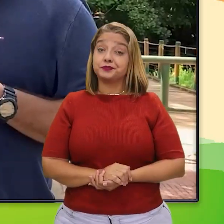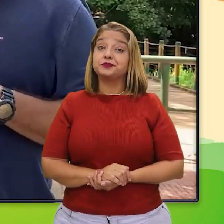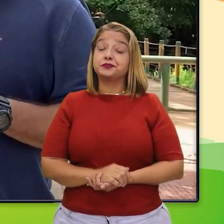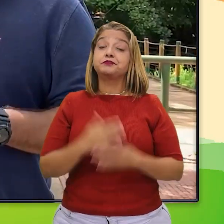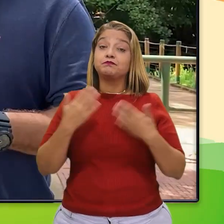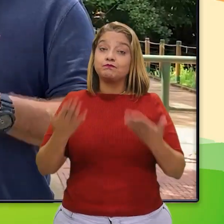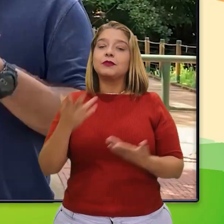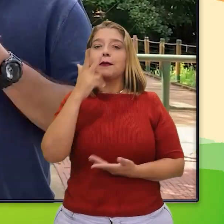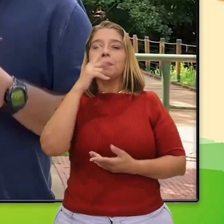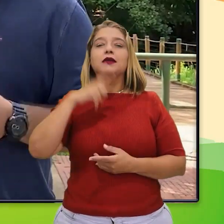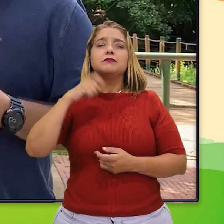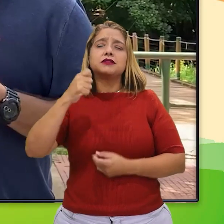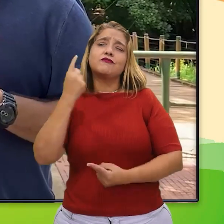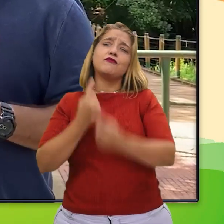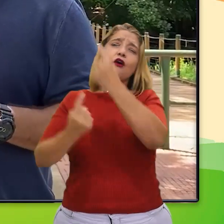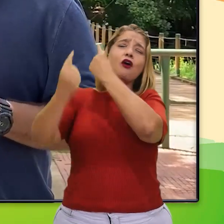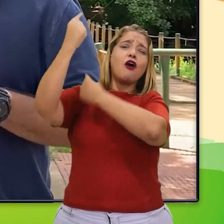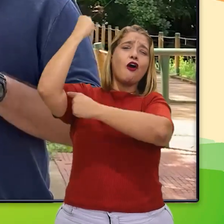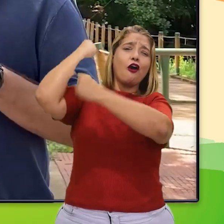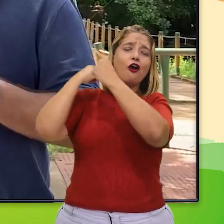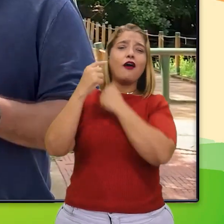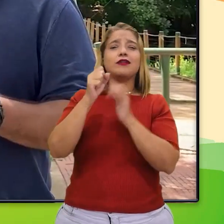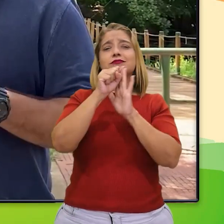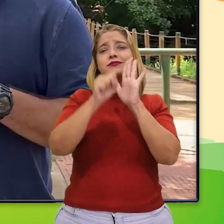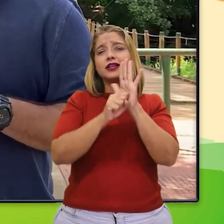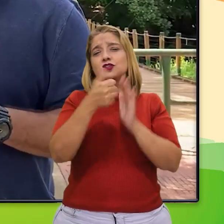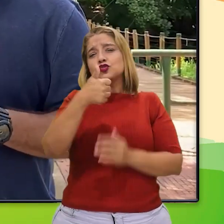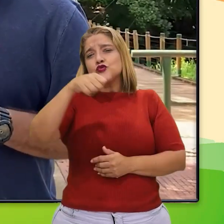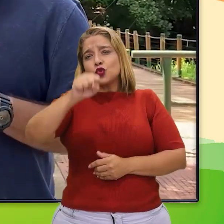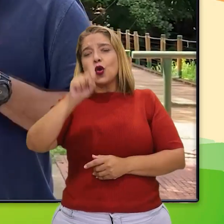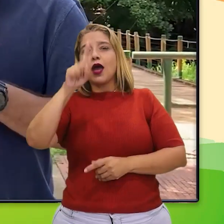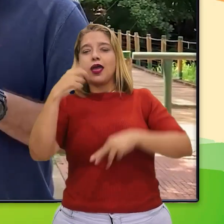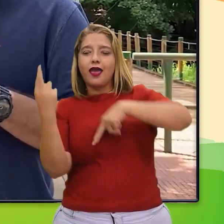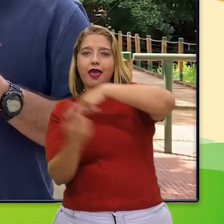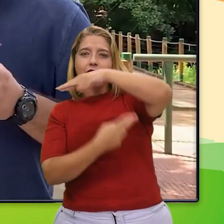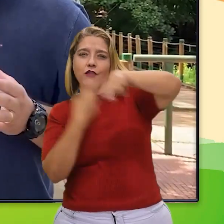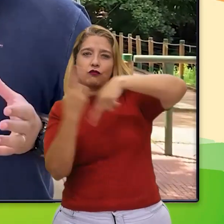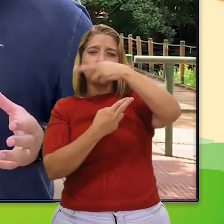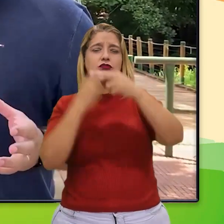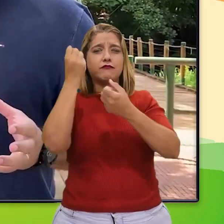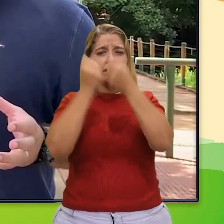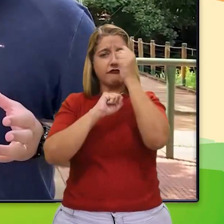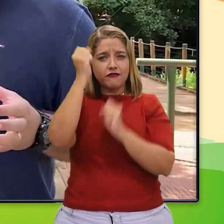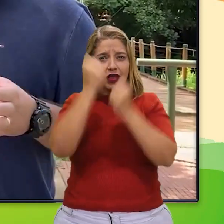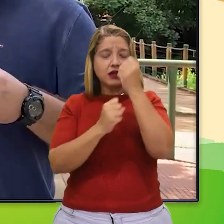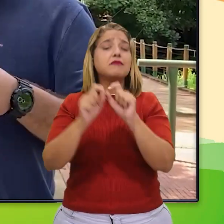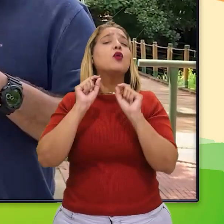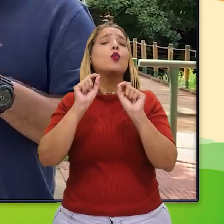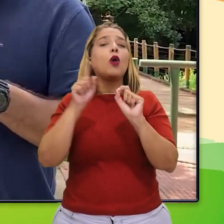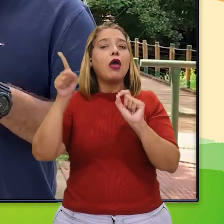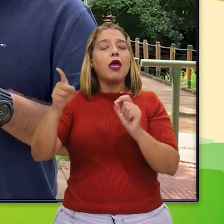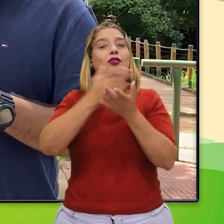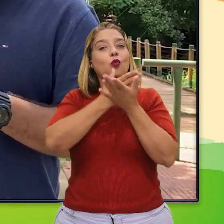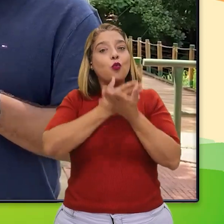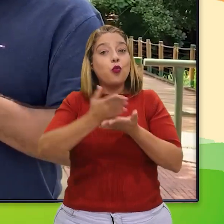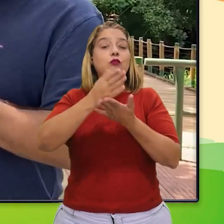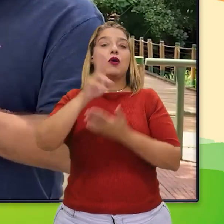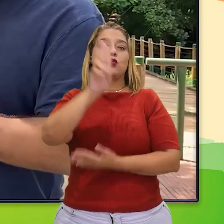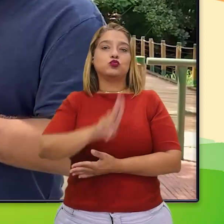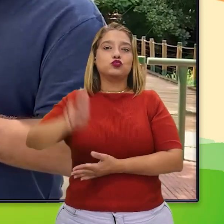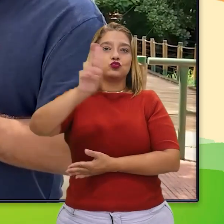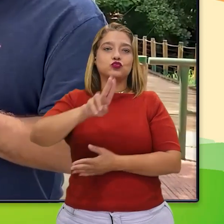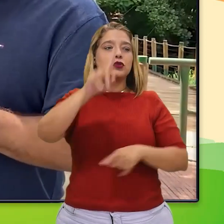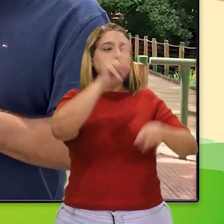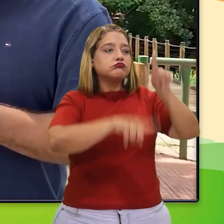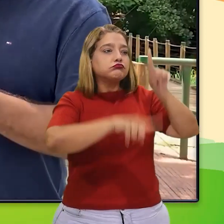importante a gente voltar lá no século XVIII, na Revolução Industrial, por quê? Foi nesse momento que começou-se a utilizar os